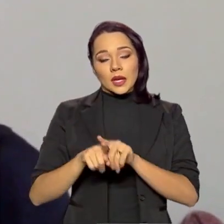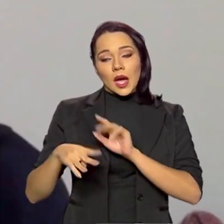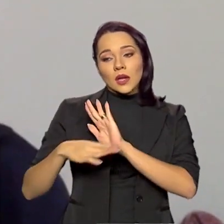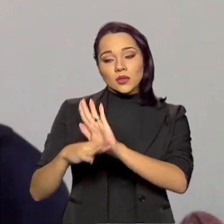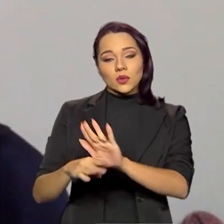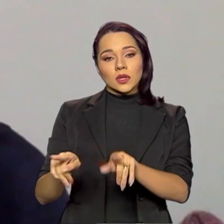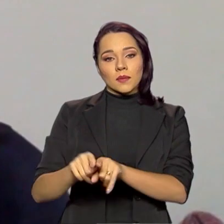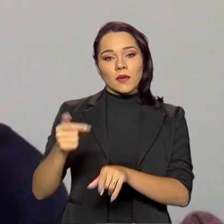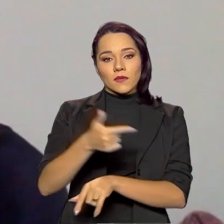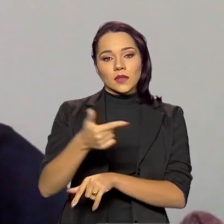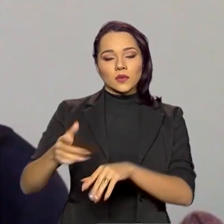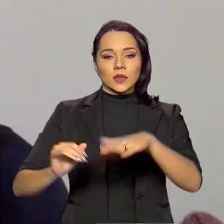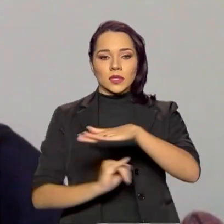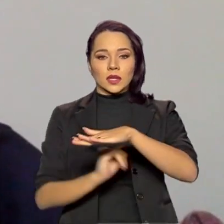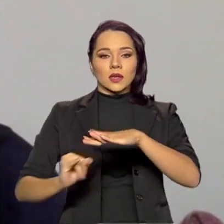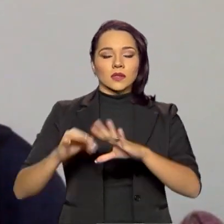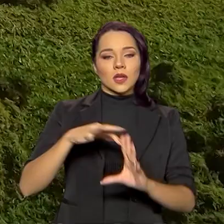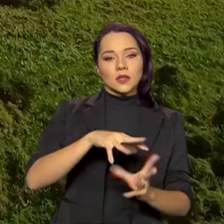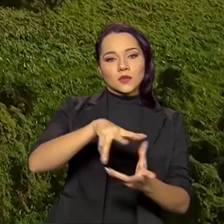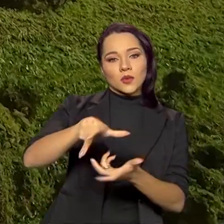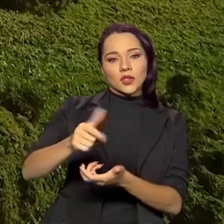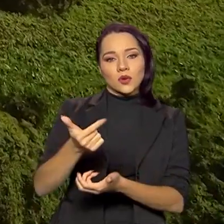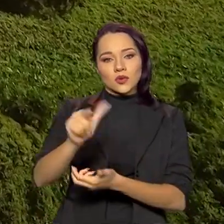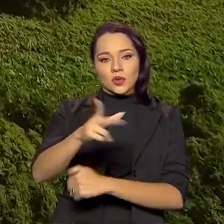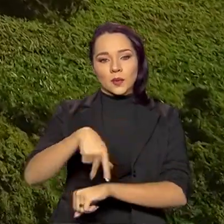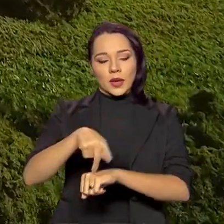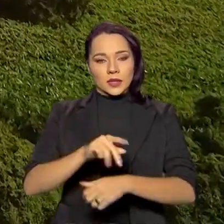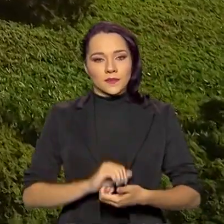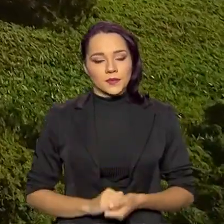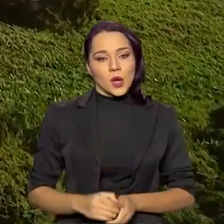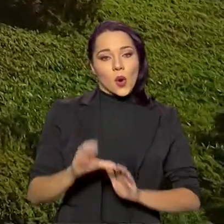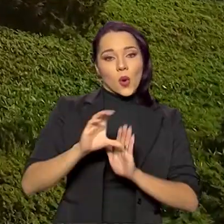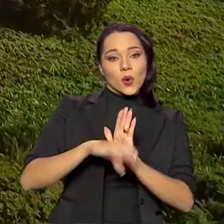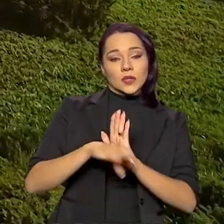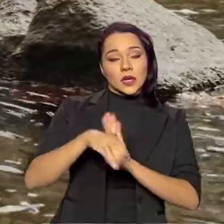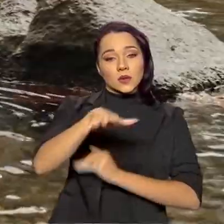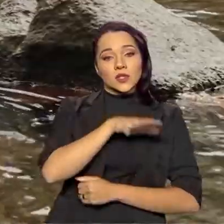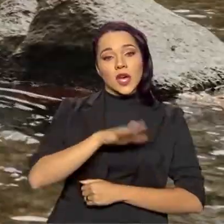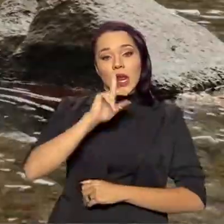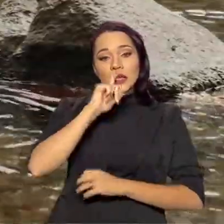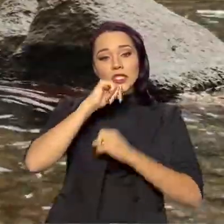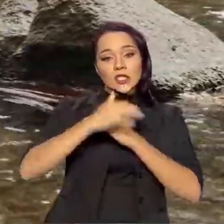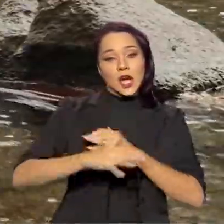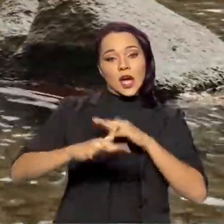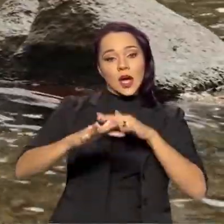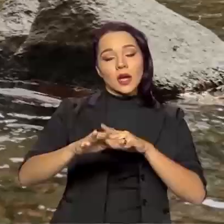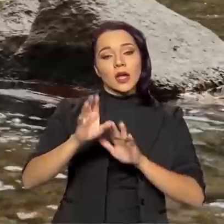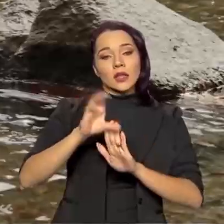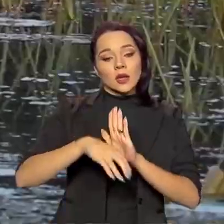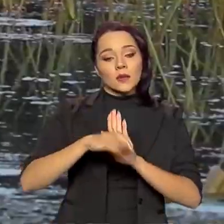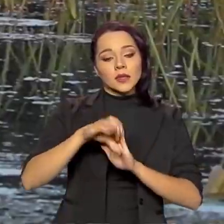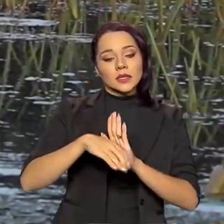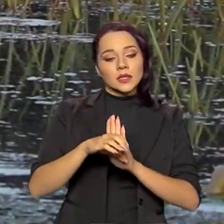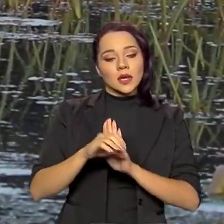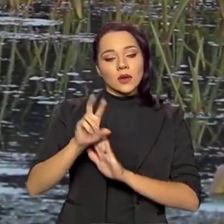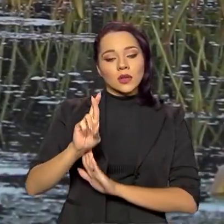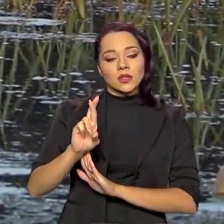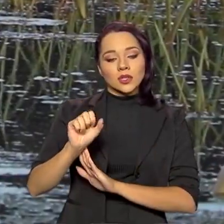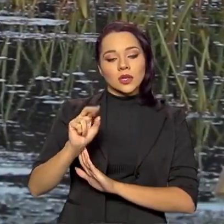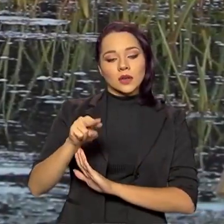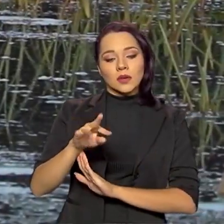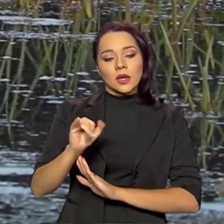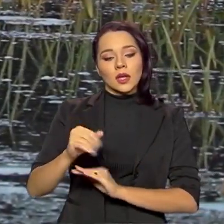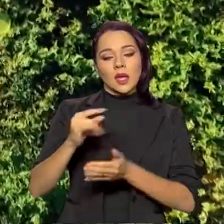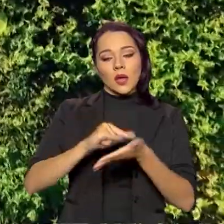22 instituições estrangeiras. O conceito de área úmida surge na Convenção de Ramsar, um tratado